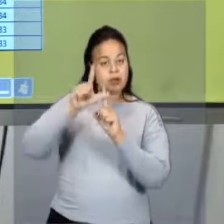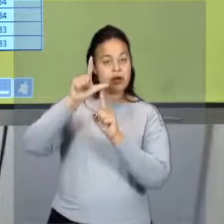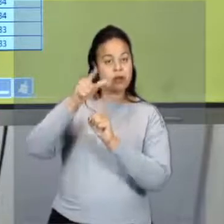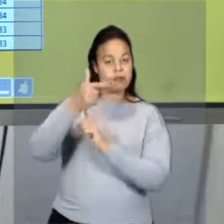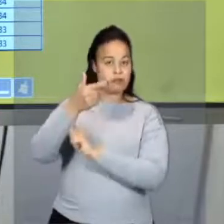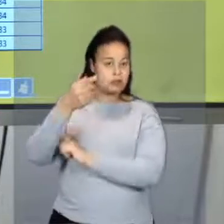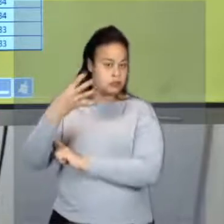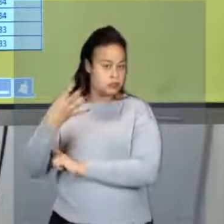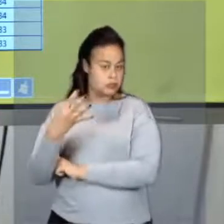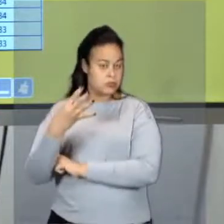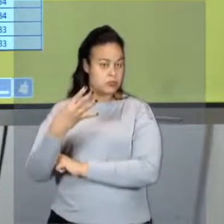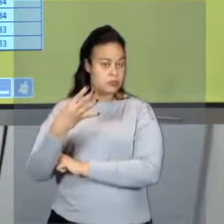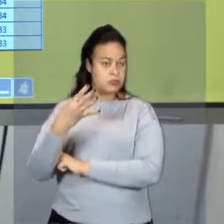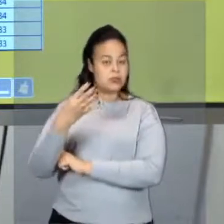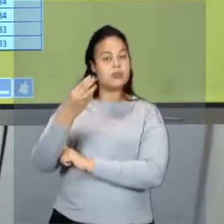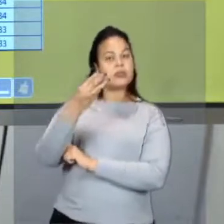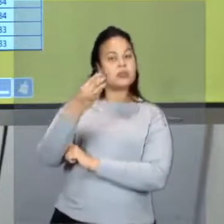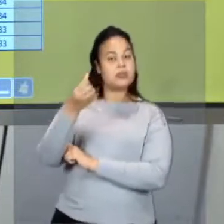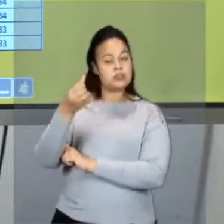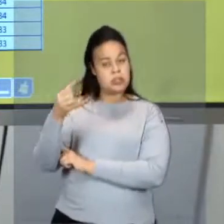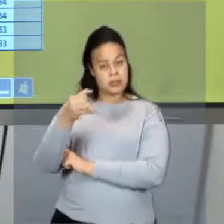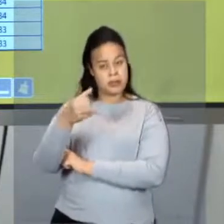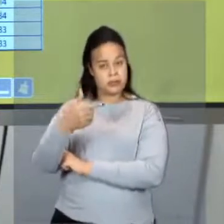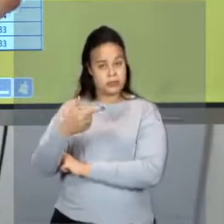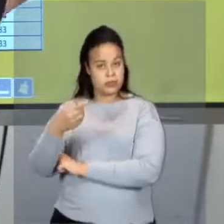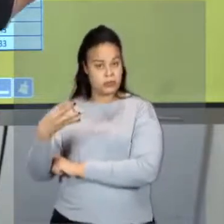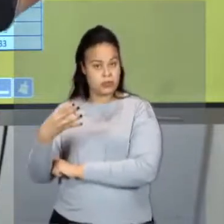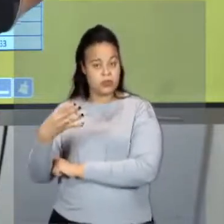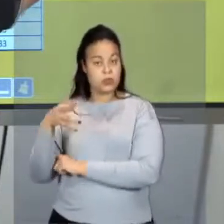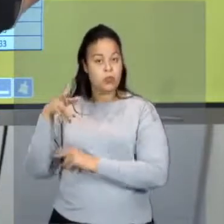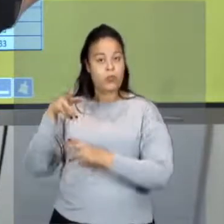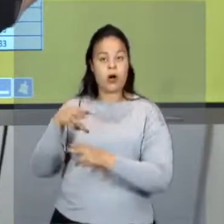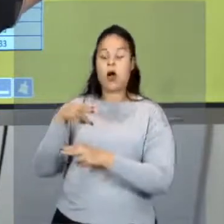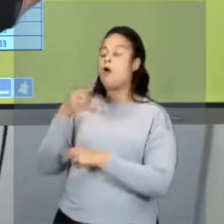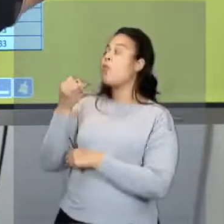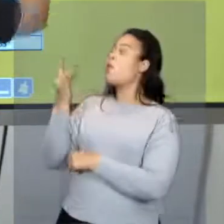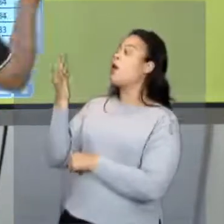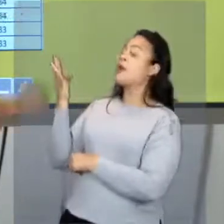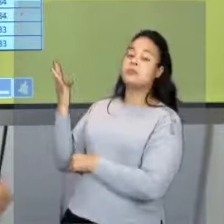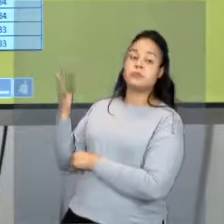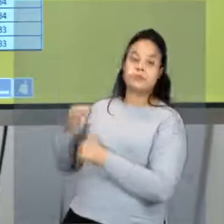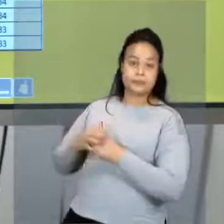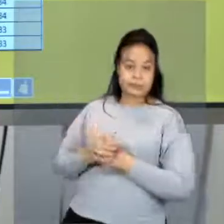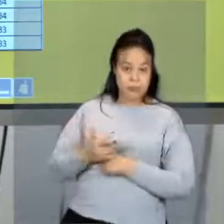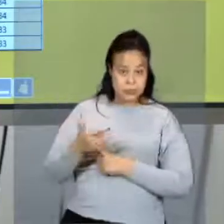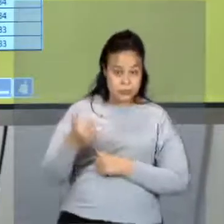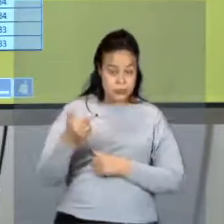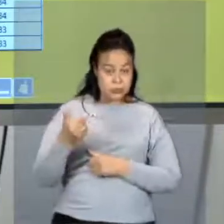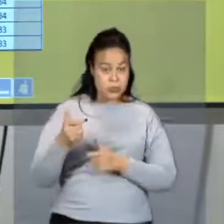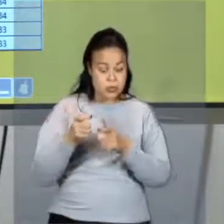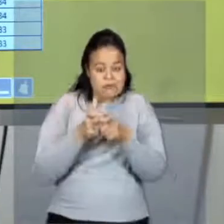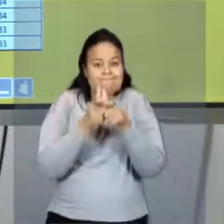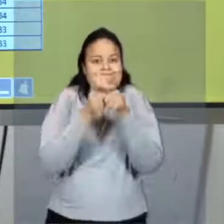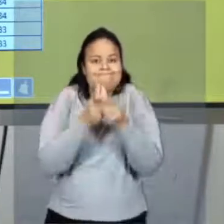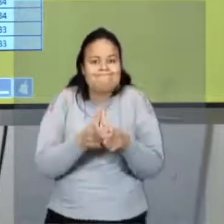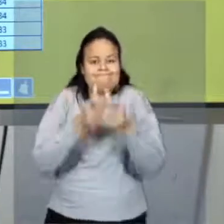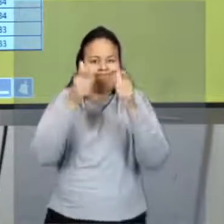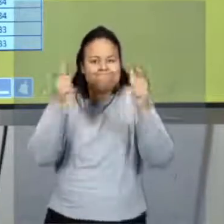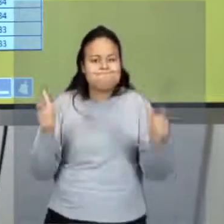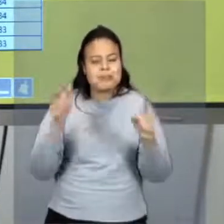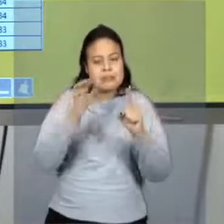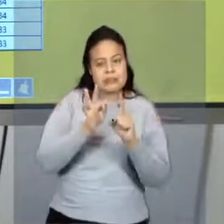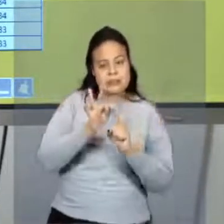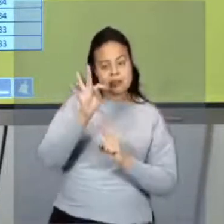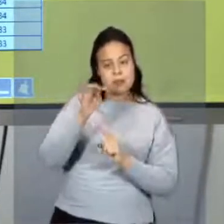36 menos 24 é 12. Está aqui, então, uma coisa que a gente chama da amplitude térmica na